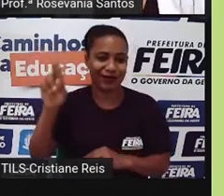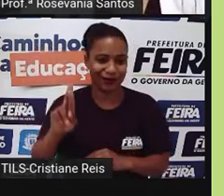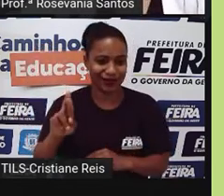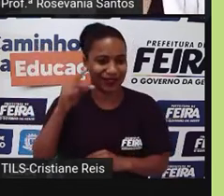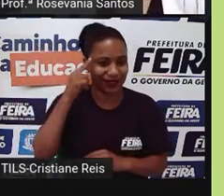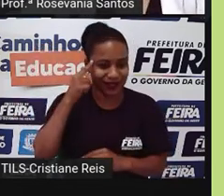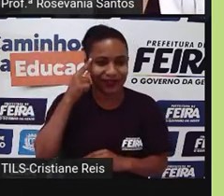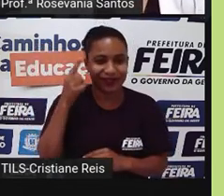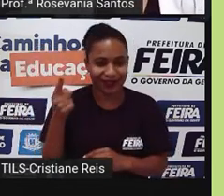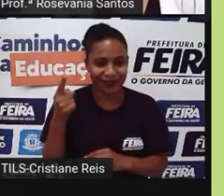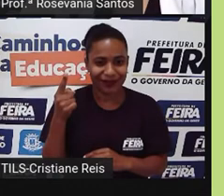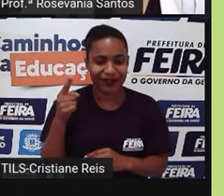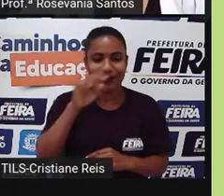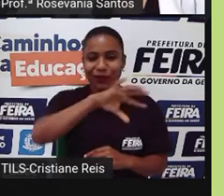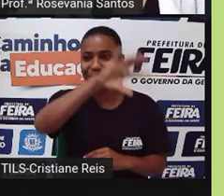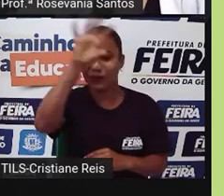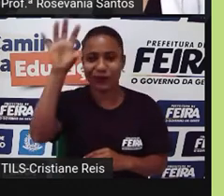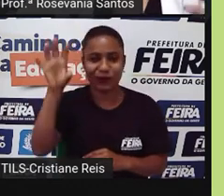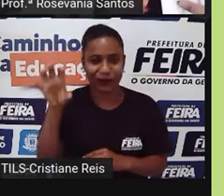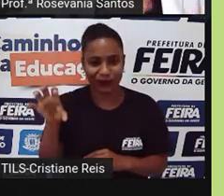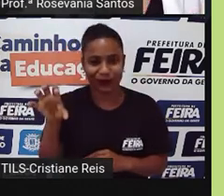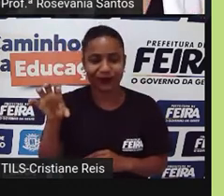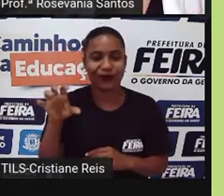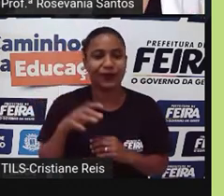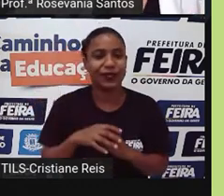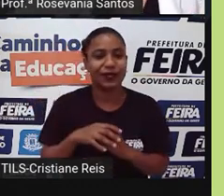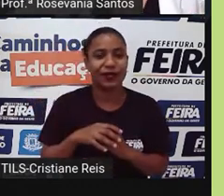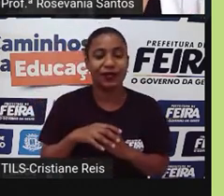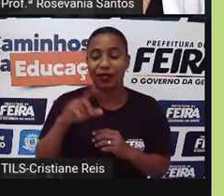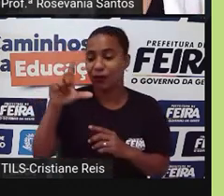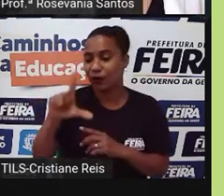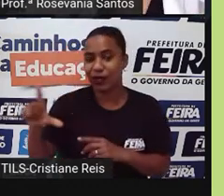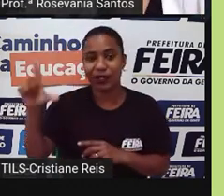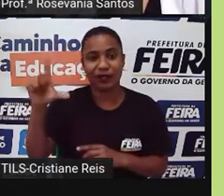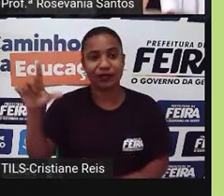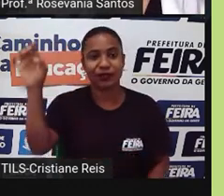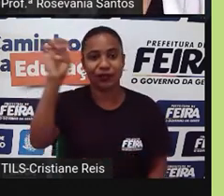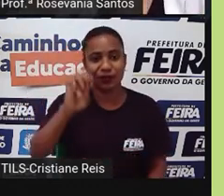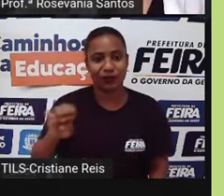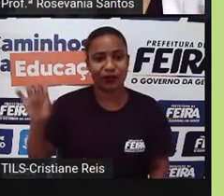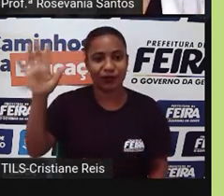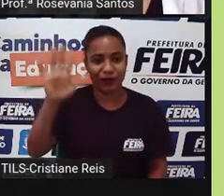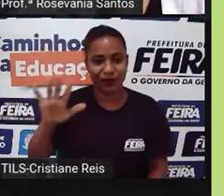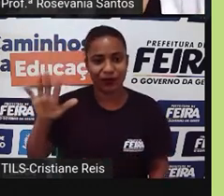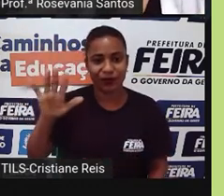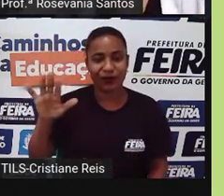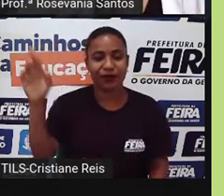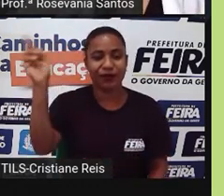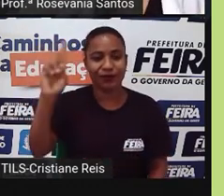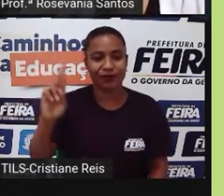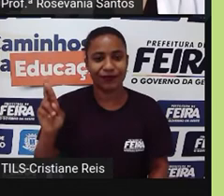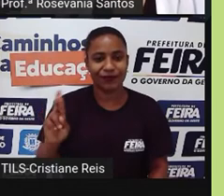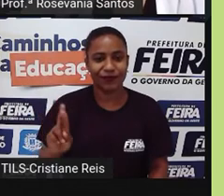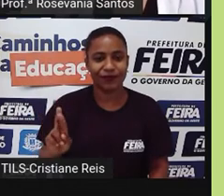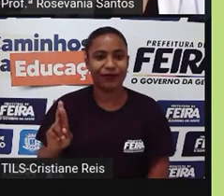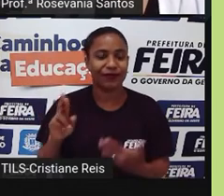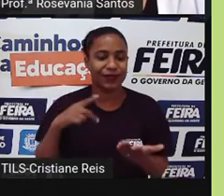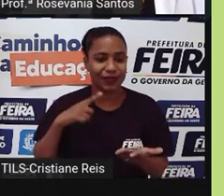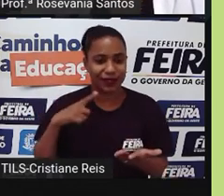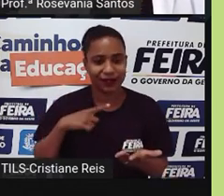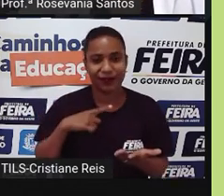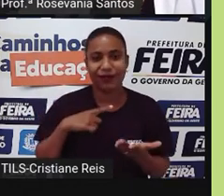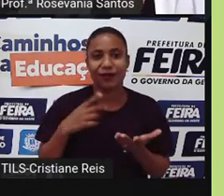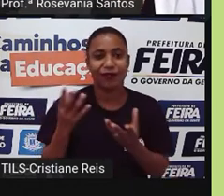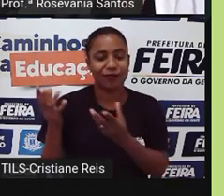parte da regionalização da Europa. Então, o leste europeu é onde, né, o pedacinho da Rússia, é onde concentra a maior